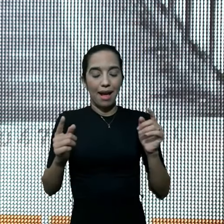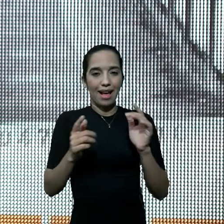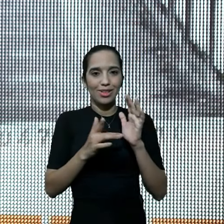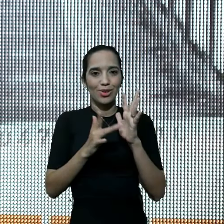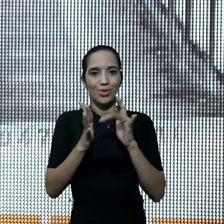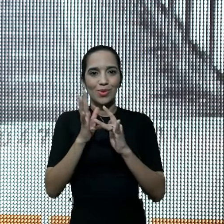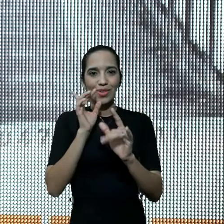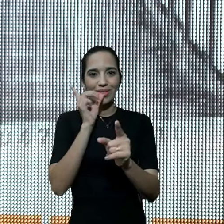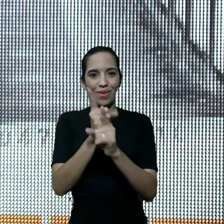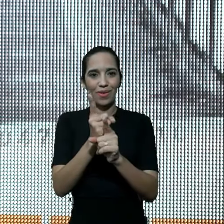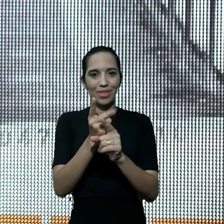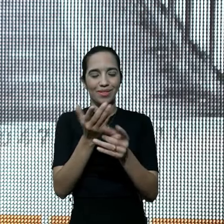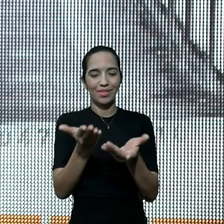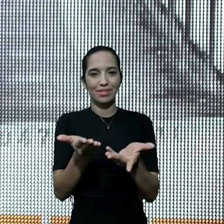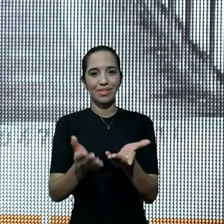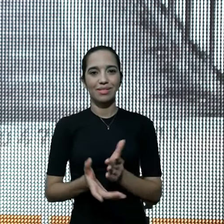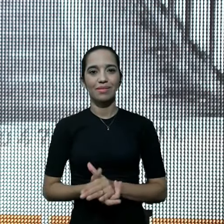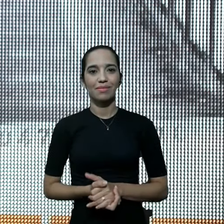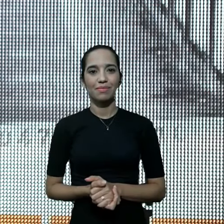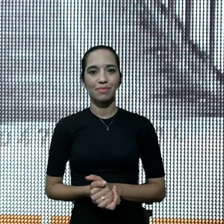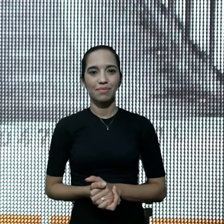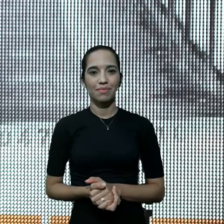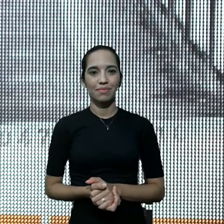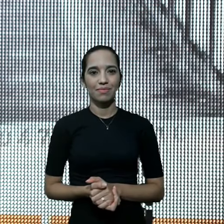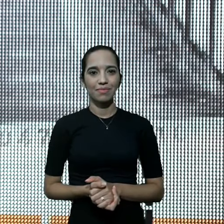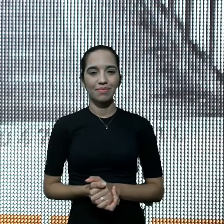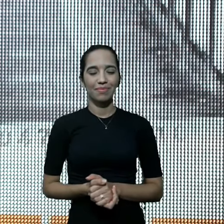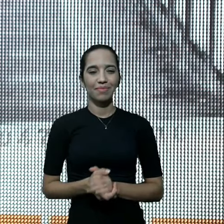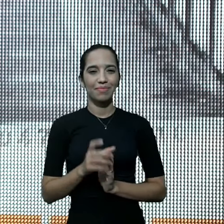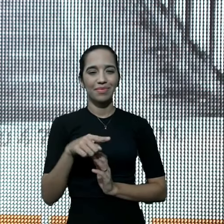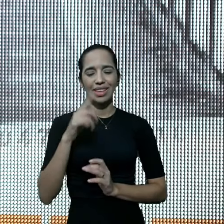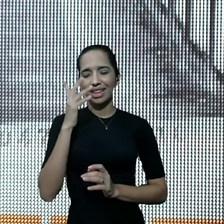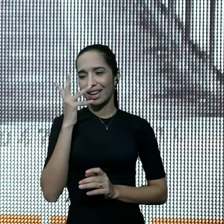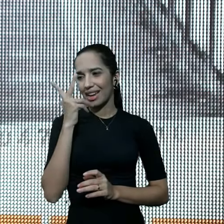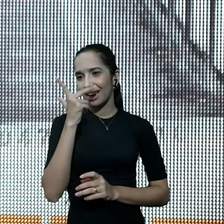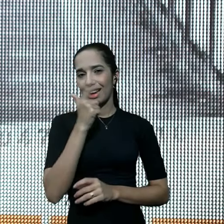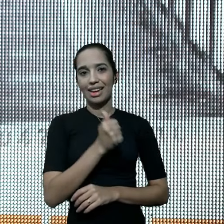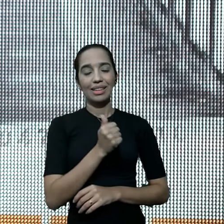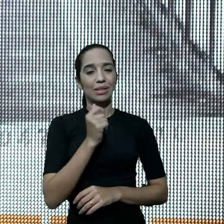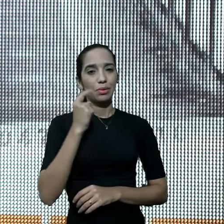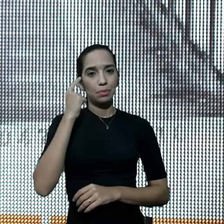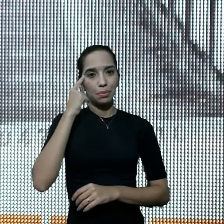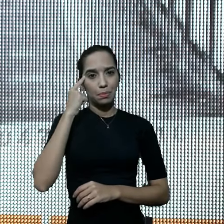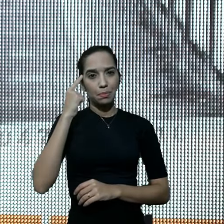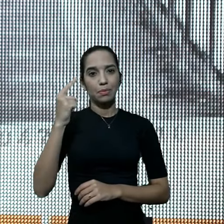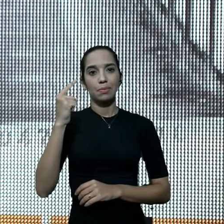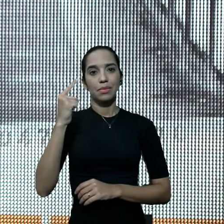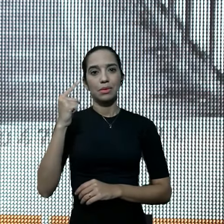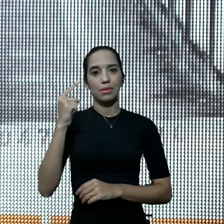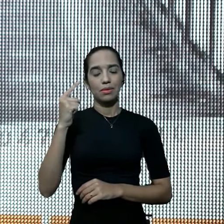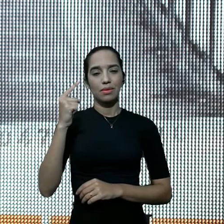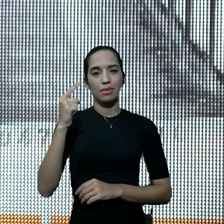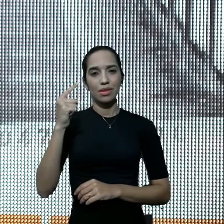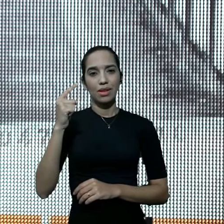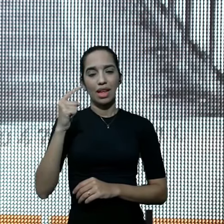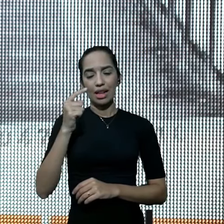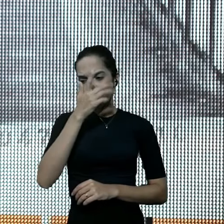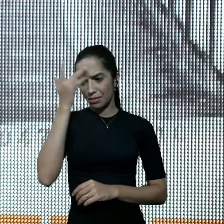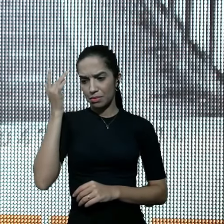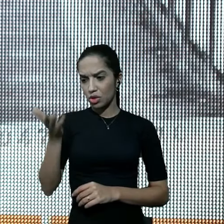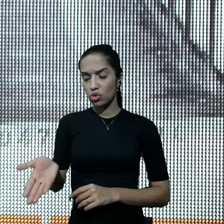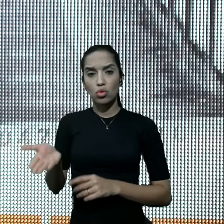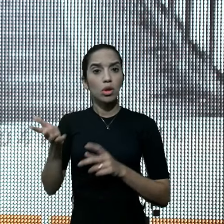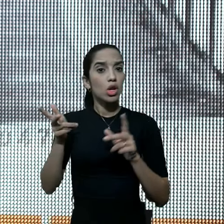o Senhor te encontra, e é lindo pensar, que esses homens, assim como nós, disseram, Senhor,